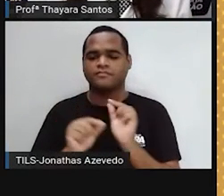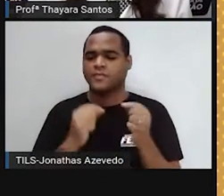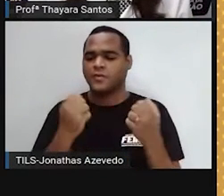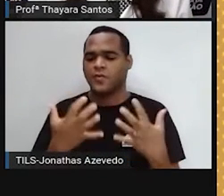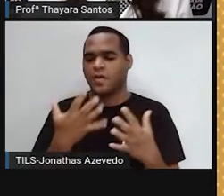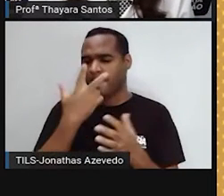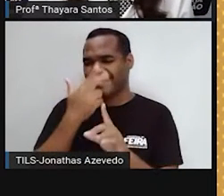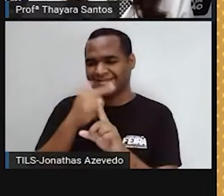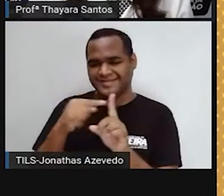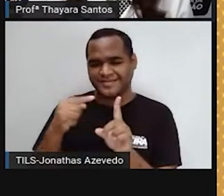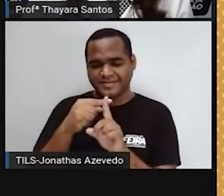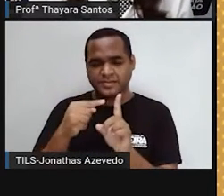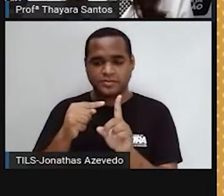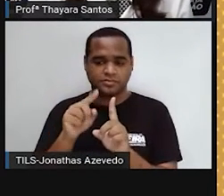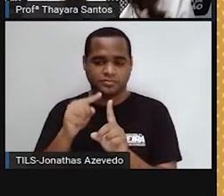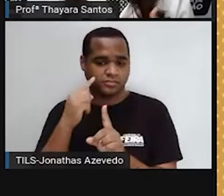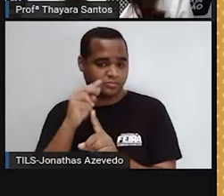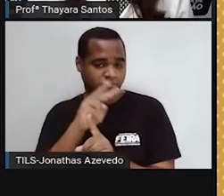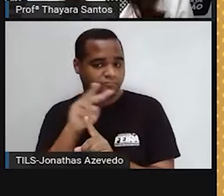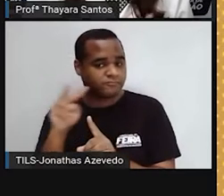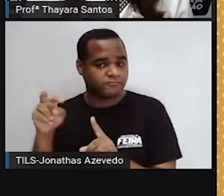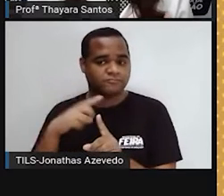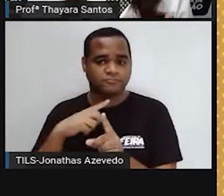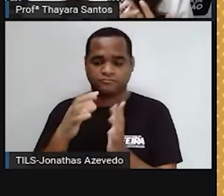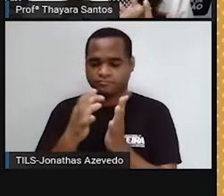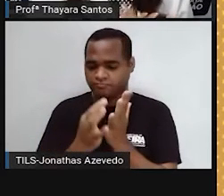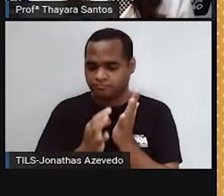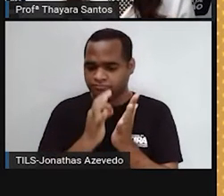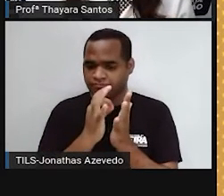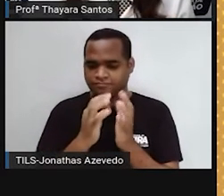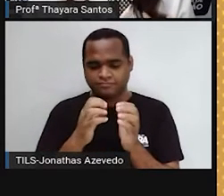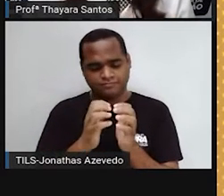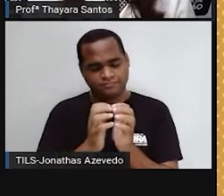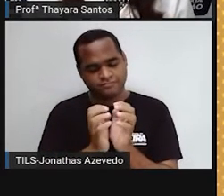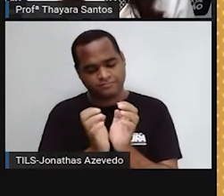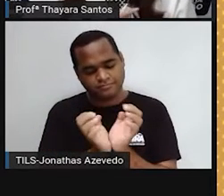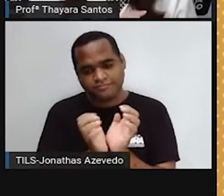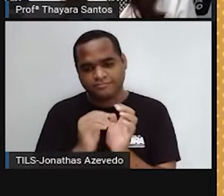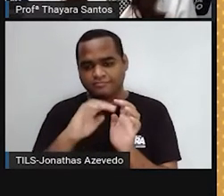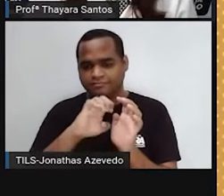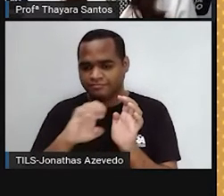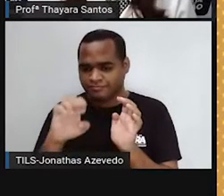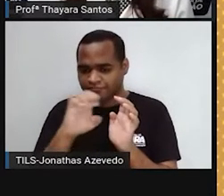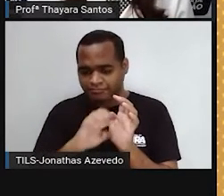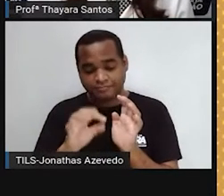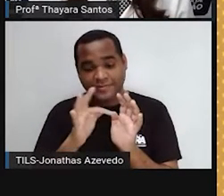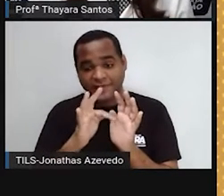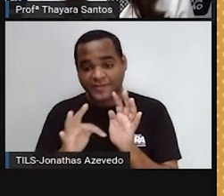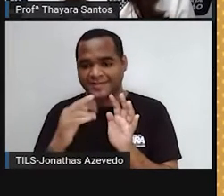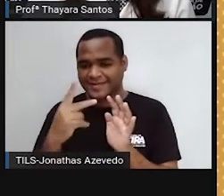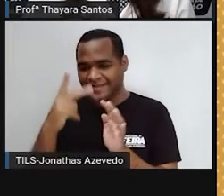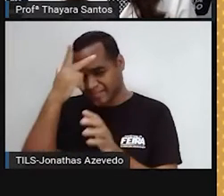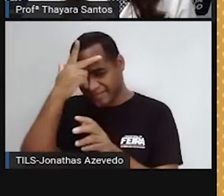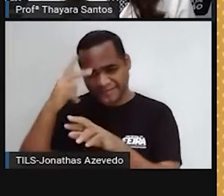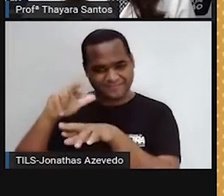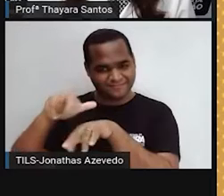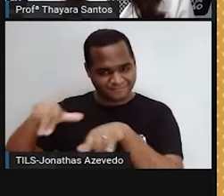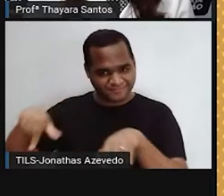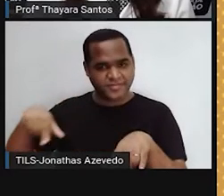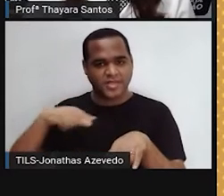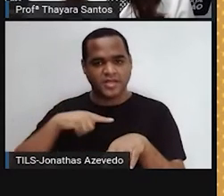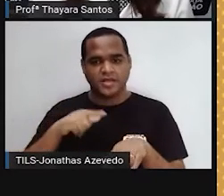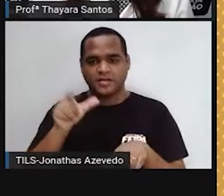uma parecida com essa. A gente vê que célula é a unidade microscópica, estrutural e funcional dos seres vivos e ela é